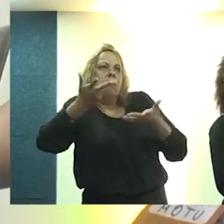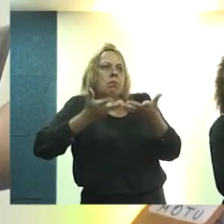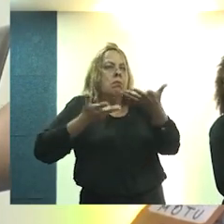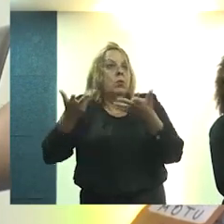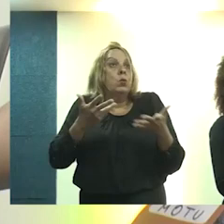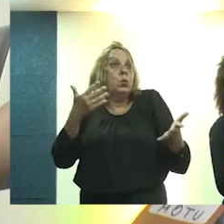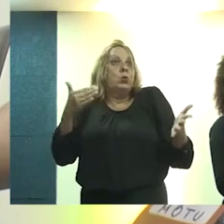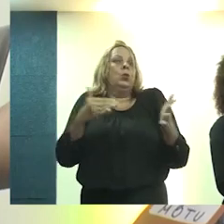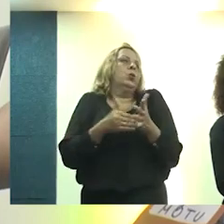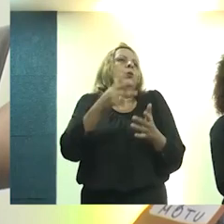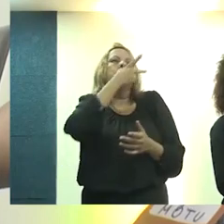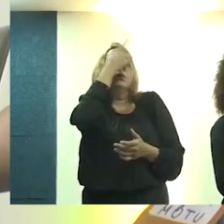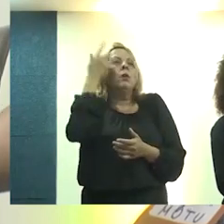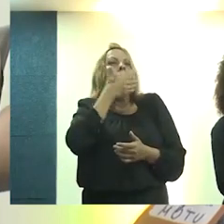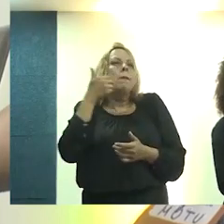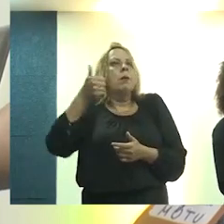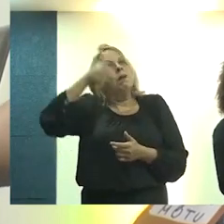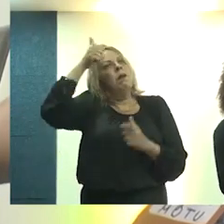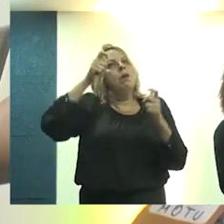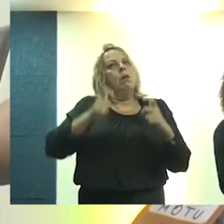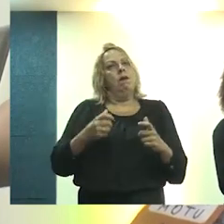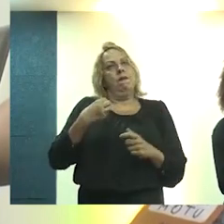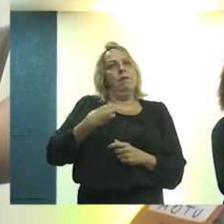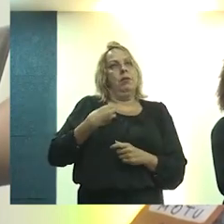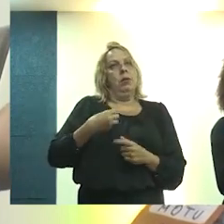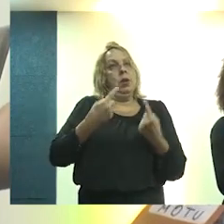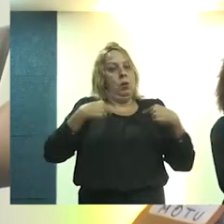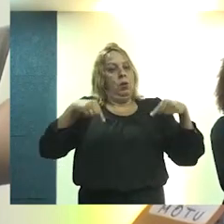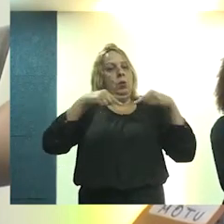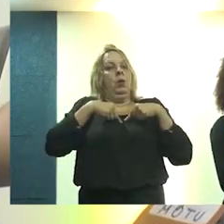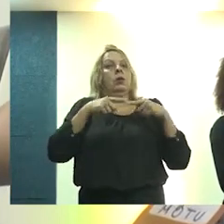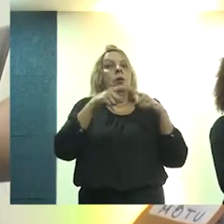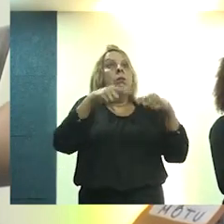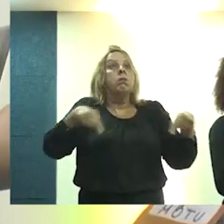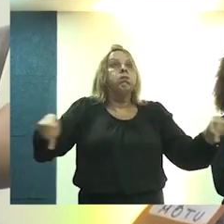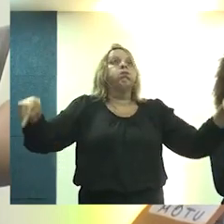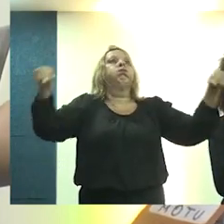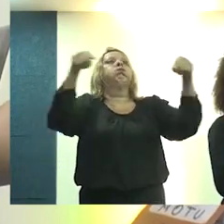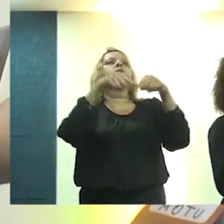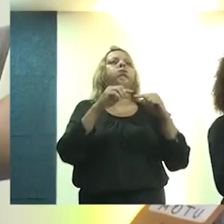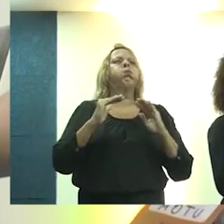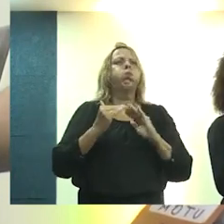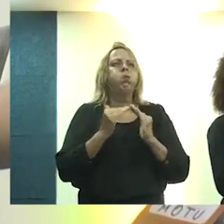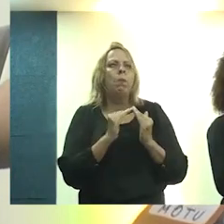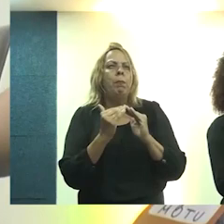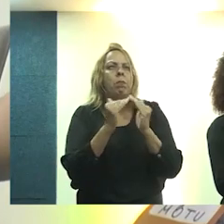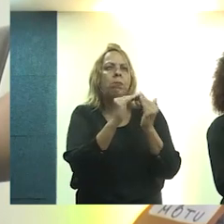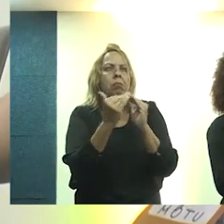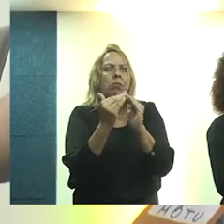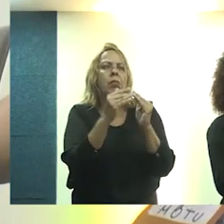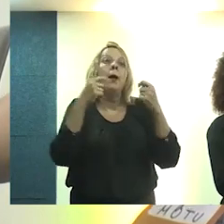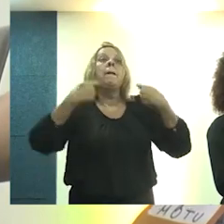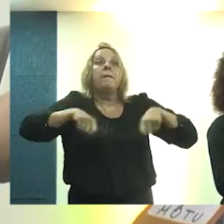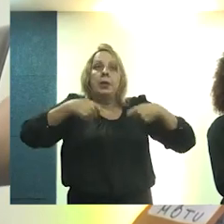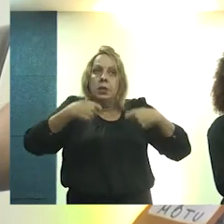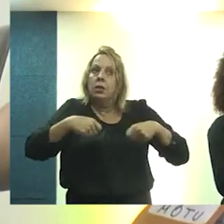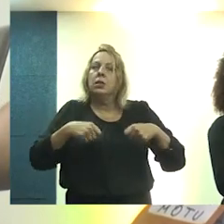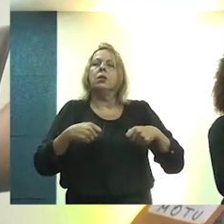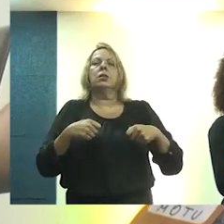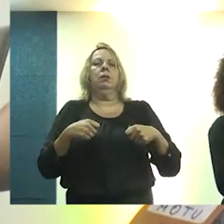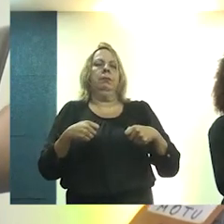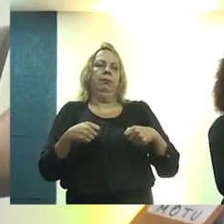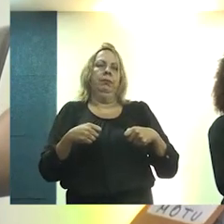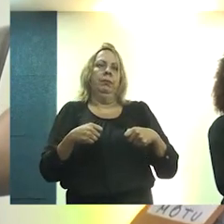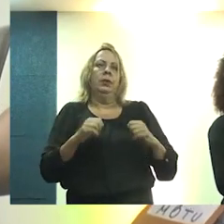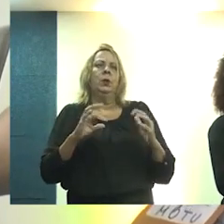agentes, melhorar o lugar de vida nosso e das pessoas mais vulneráveis e que mais precisam desse habitar.